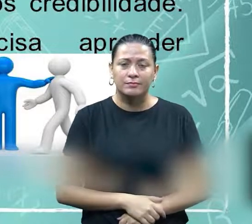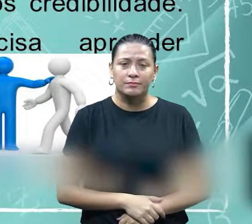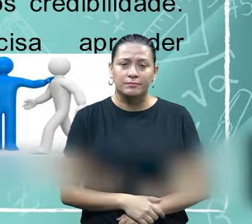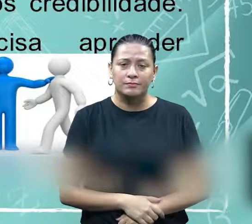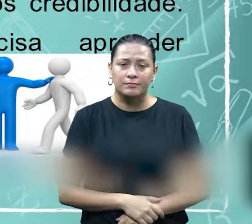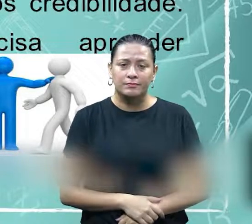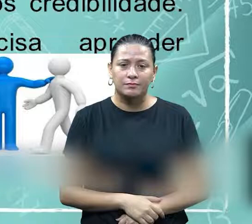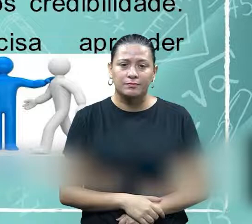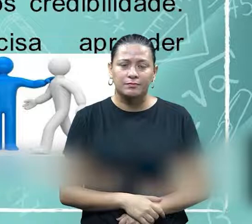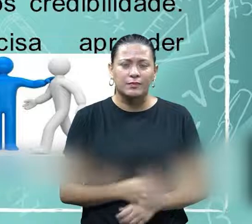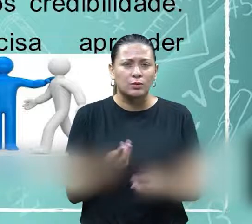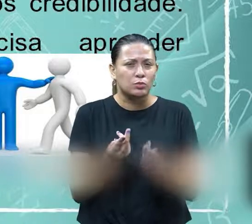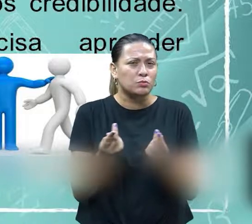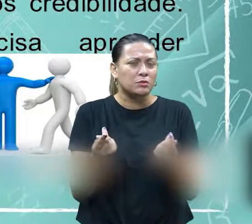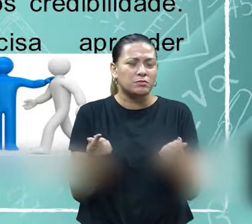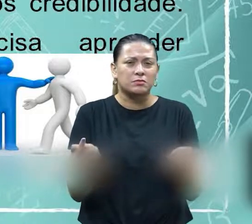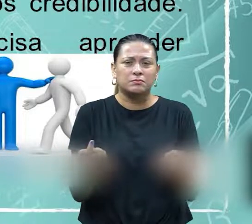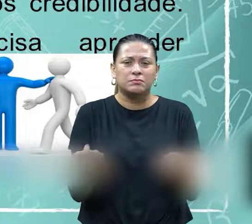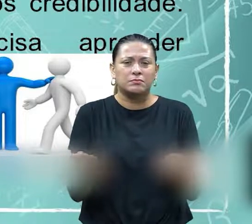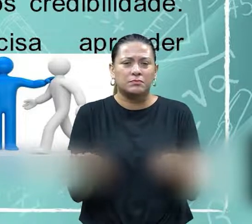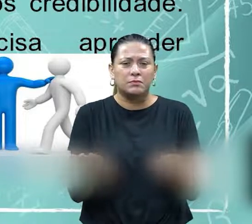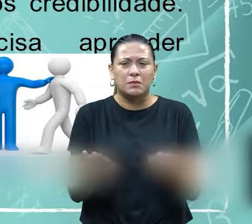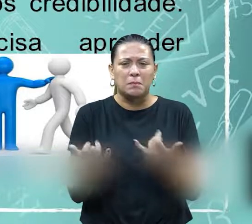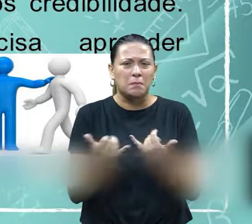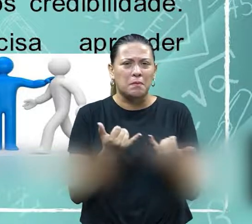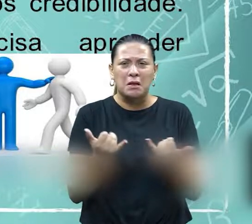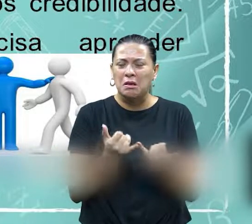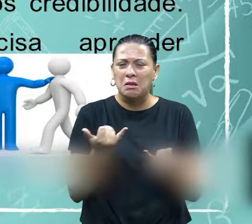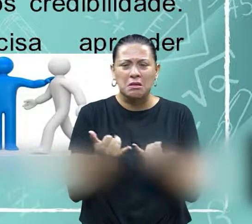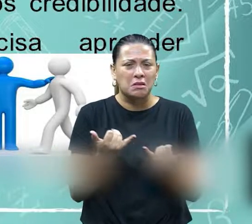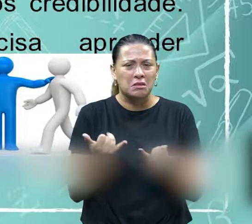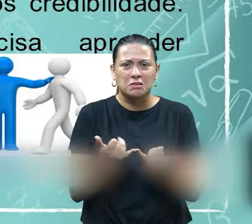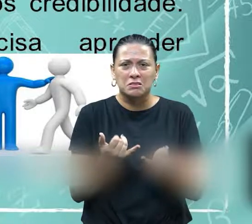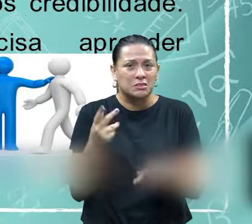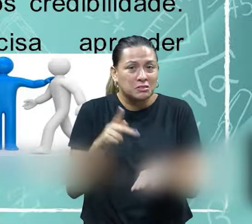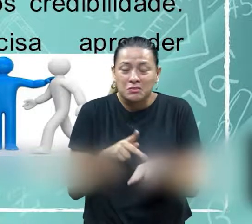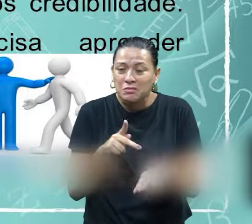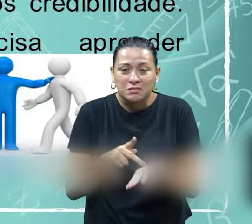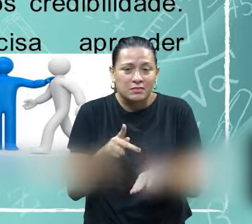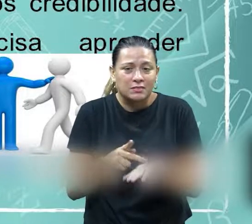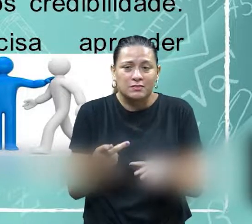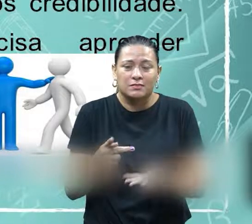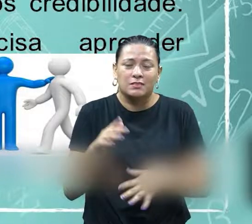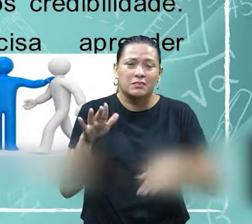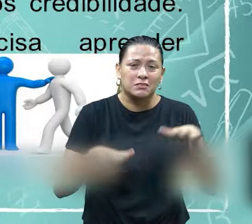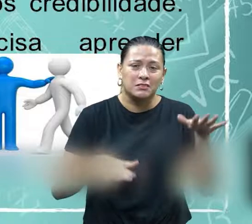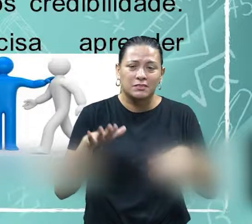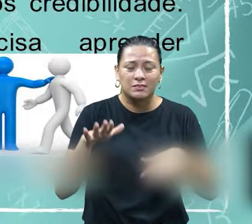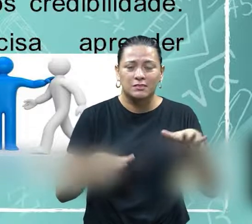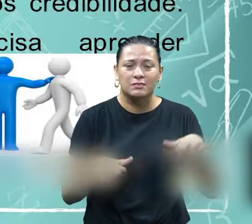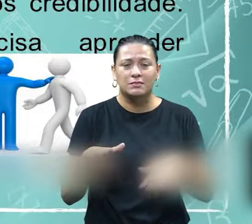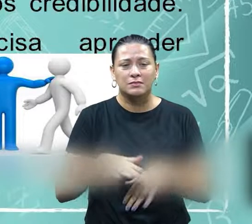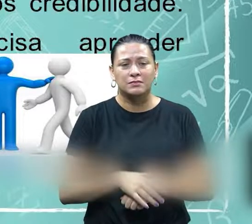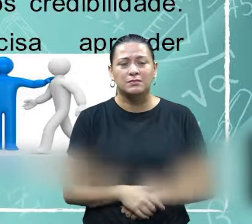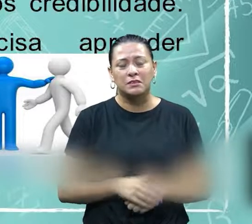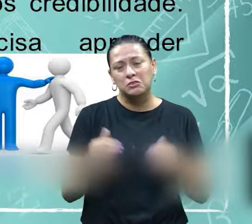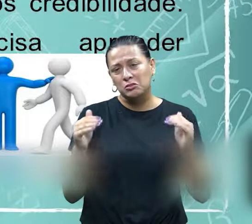superficial, que ele é irreal. E muitas das vezes, diante das suas